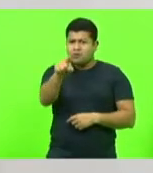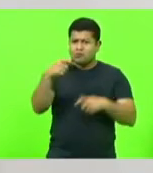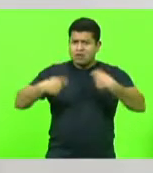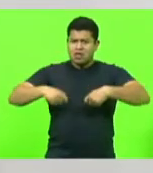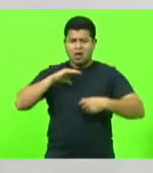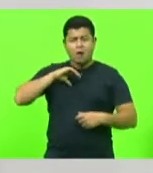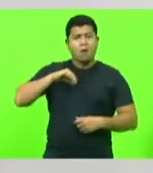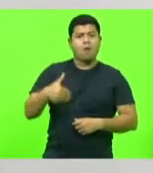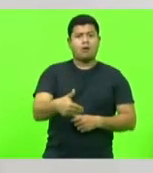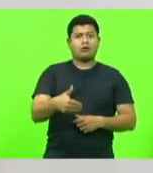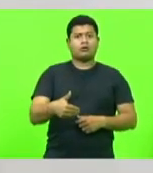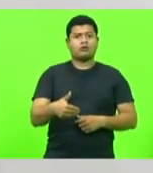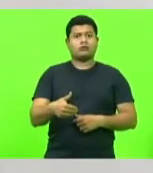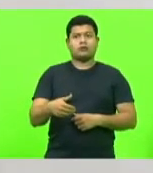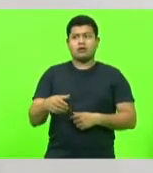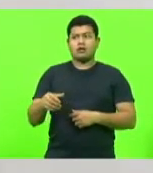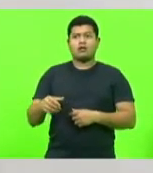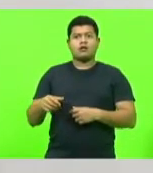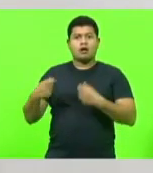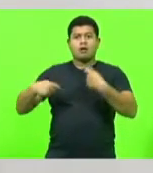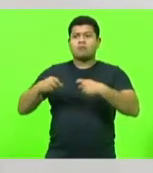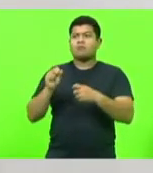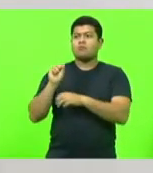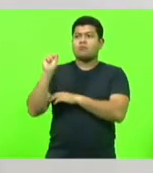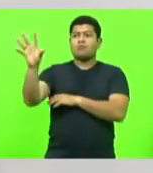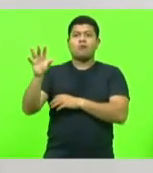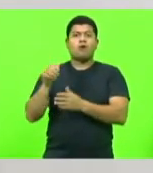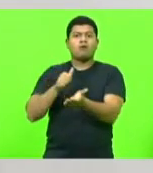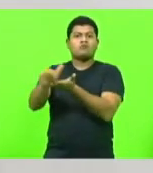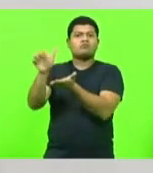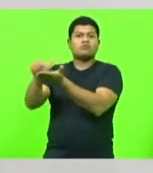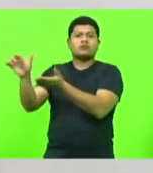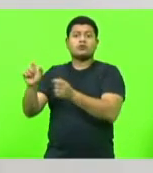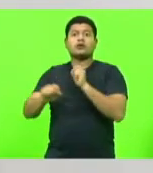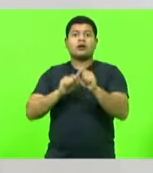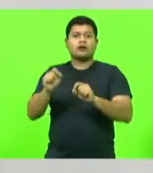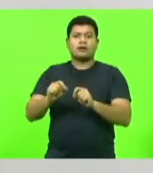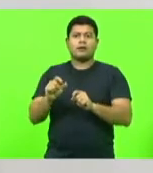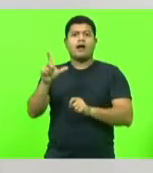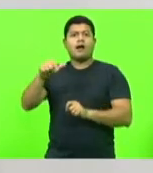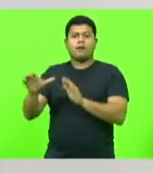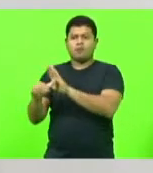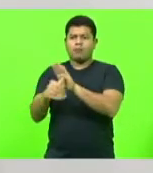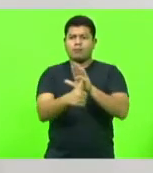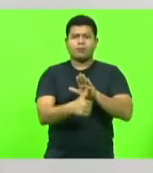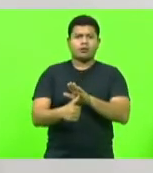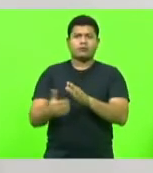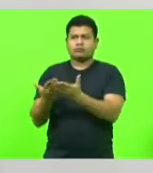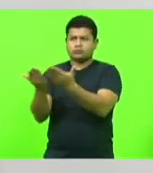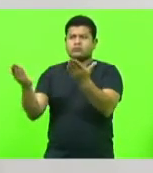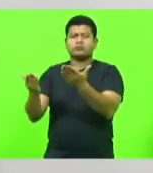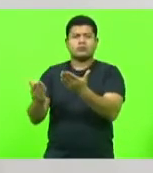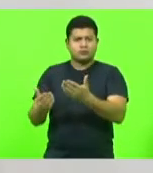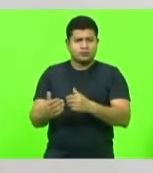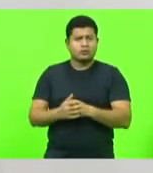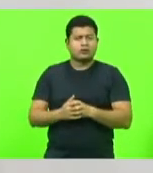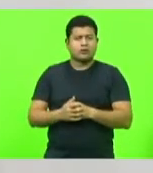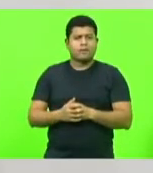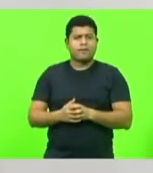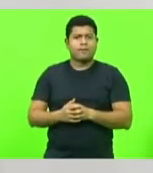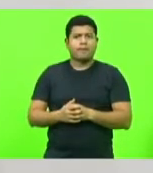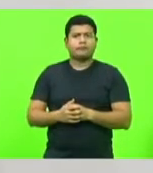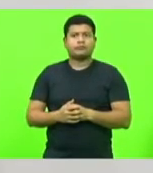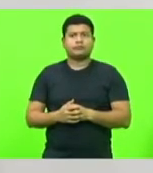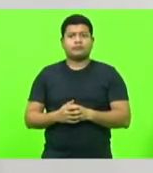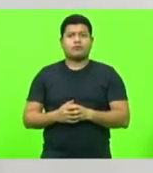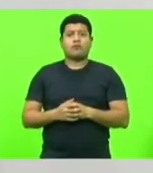sair são esses corruptos, eles que vão embora, nós vamos ficar, recado para todo mundo, nós vamos ficar, não vai acontecer